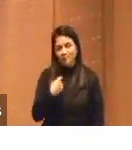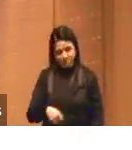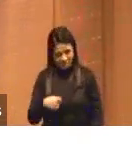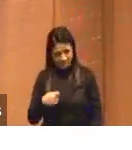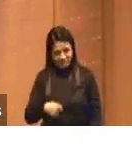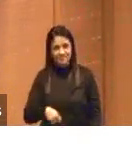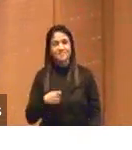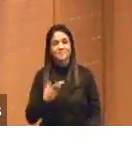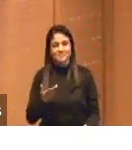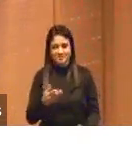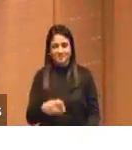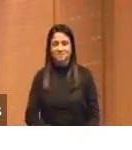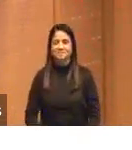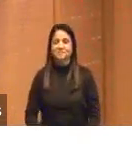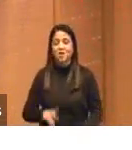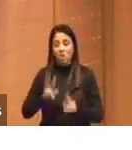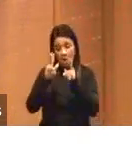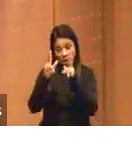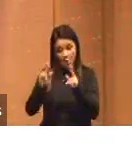Que nem humano.